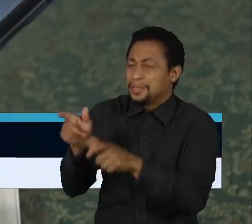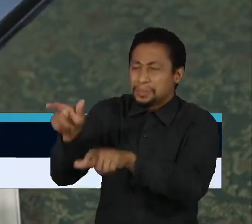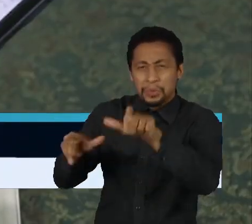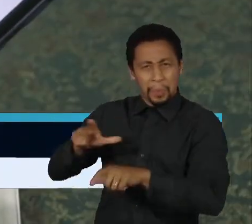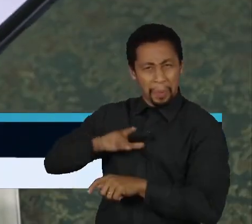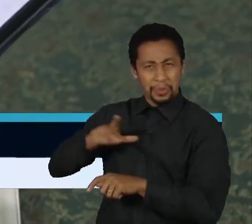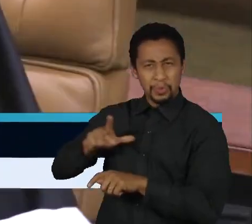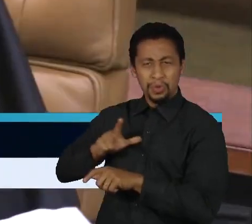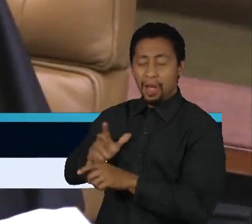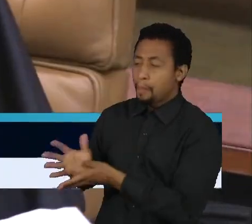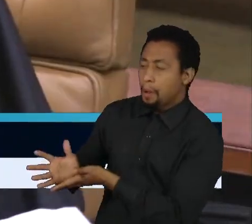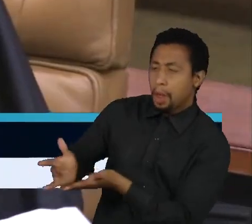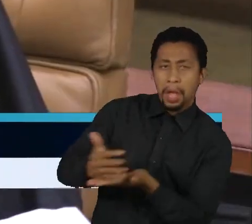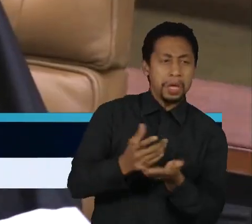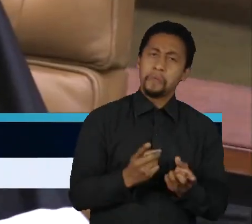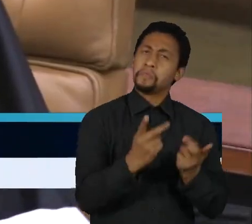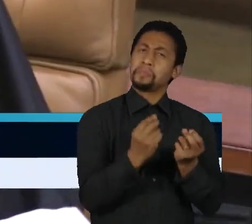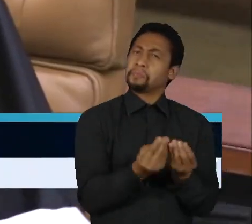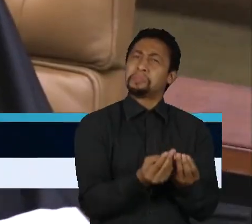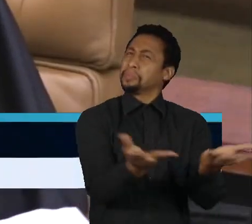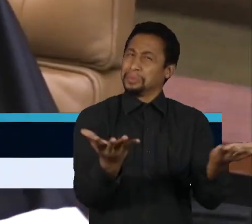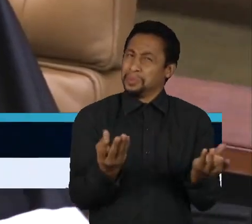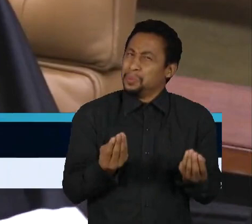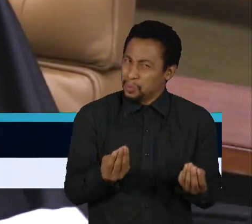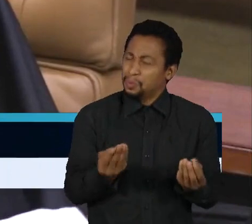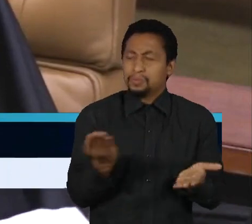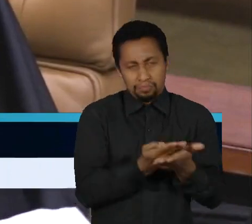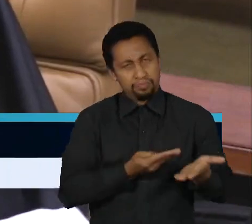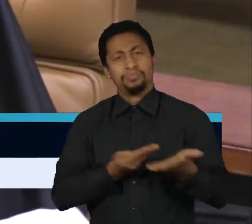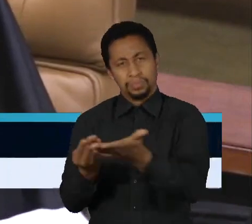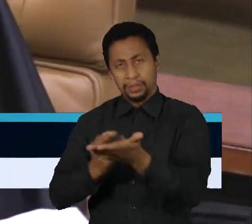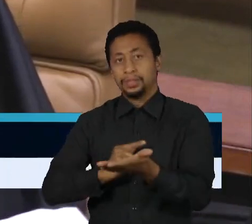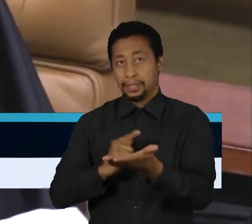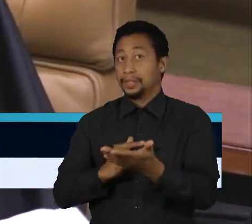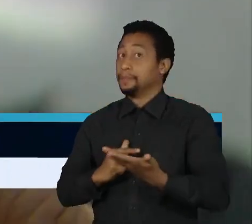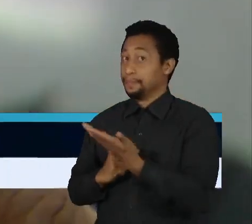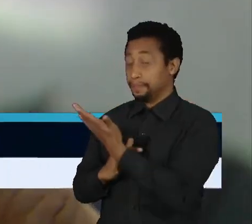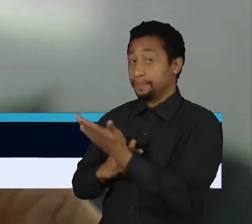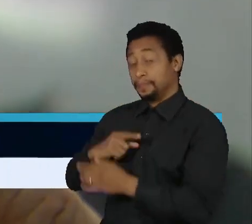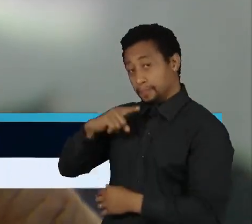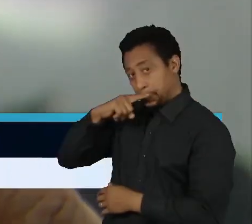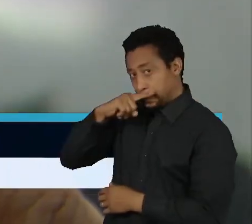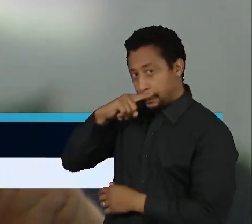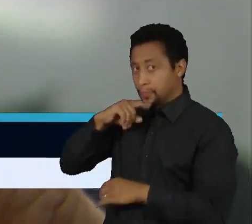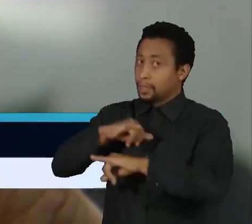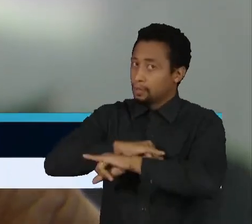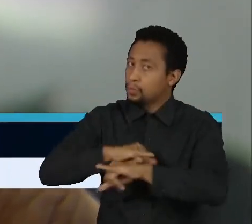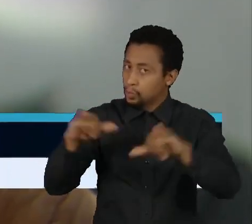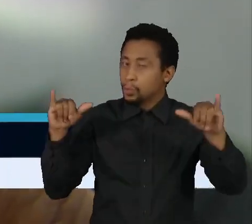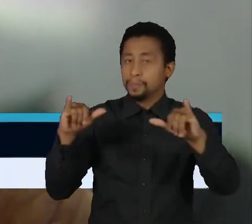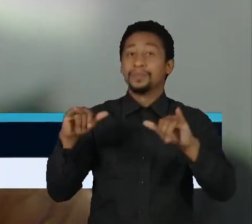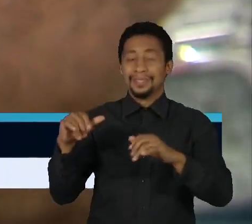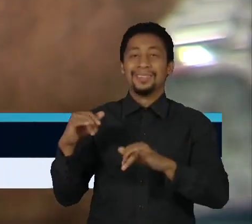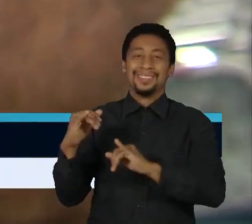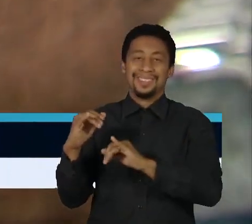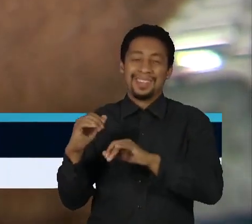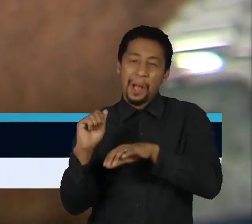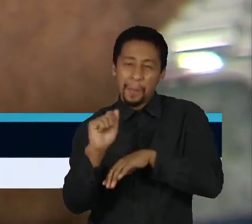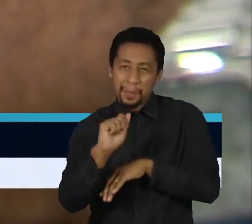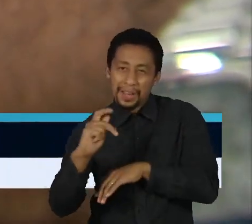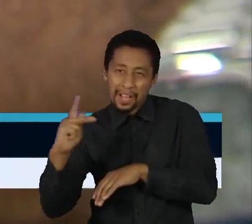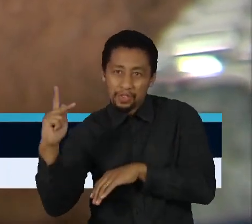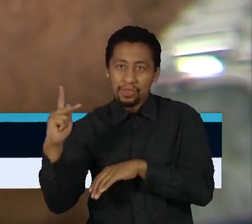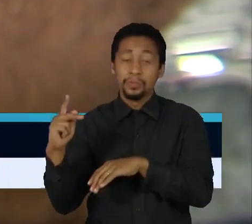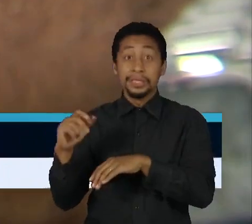judiciais. Um outro processo, sob análise do ministro Edson Fachin, envolve a suspensão dos serviços de aplicativo